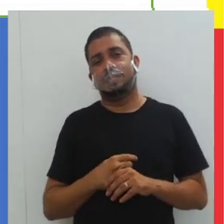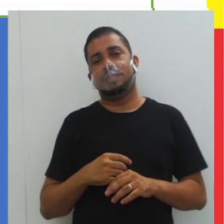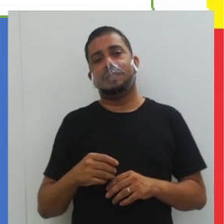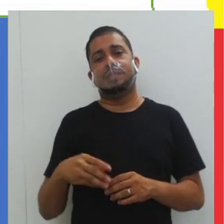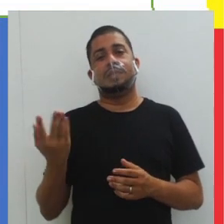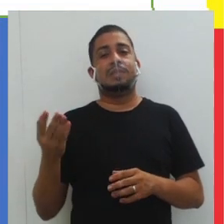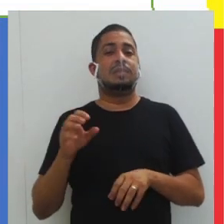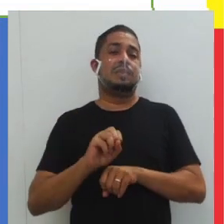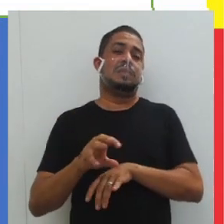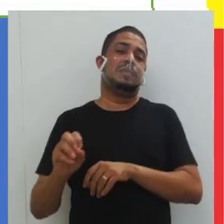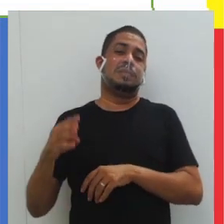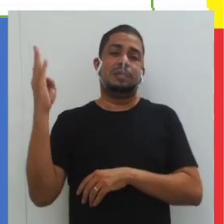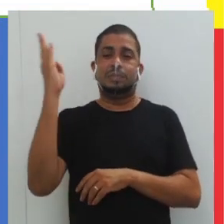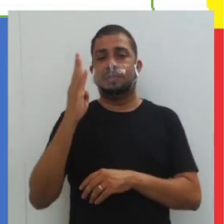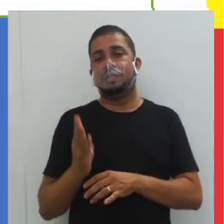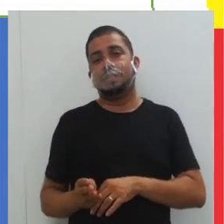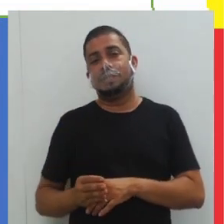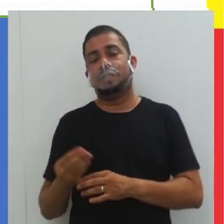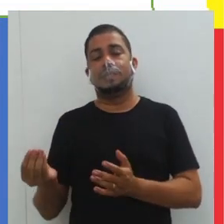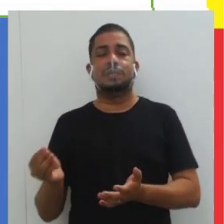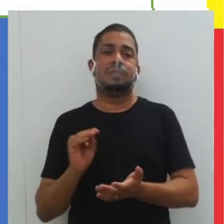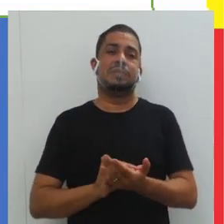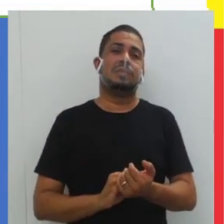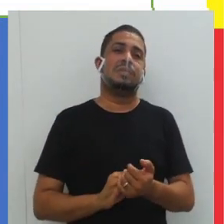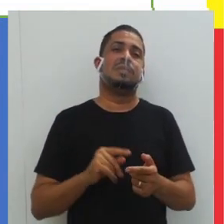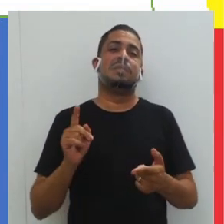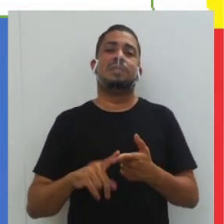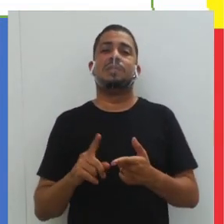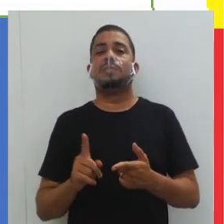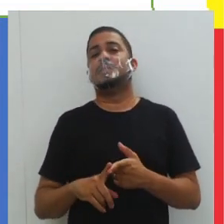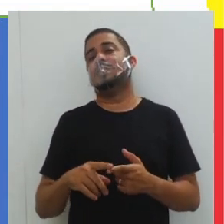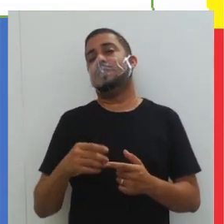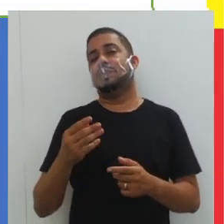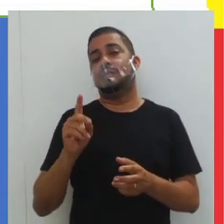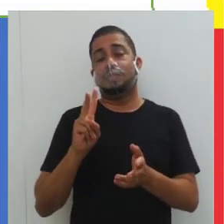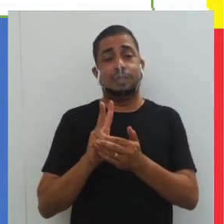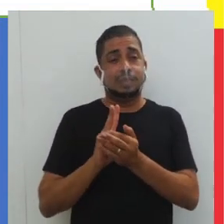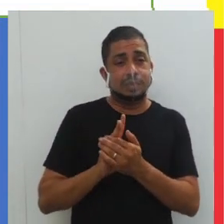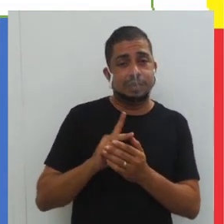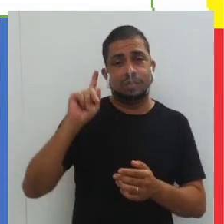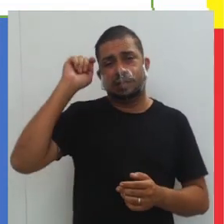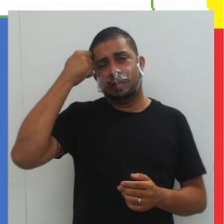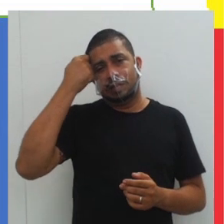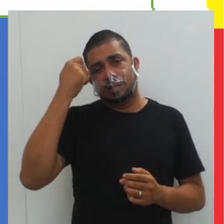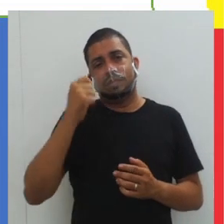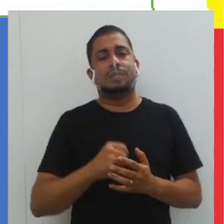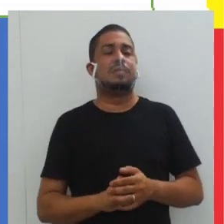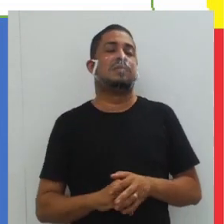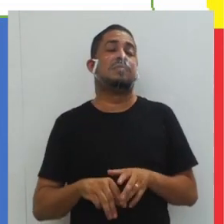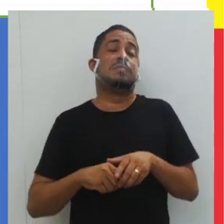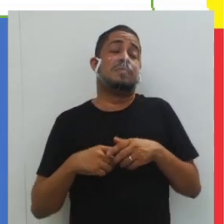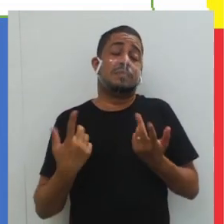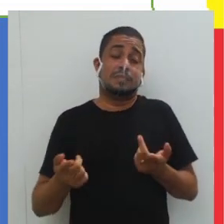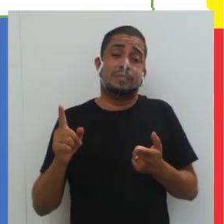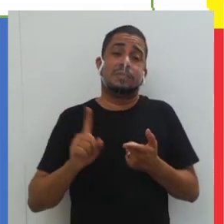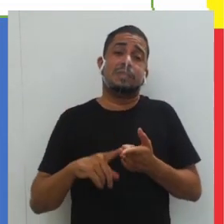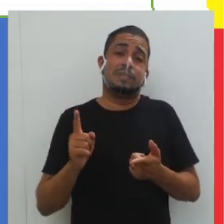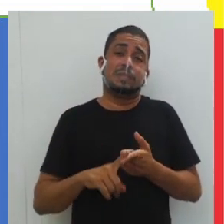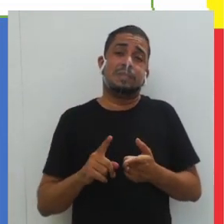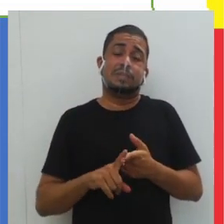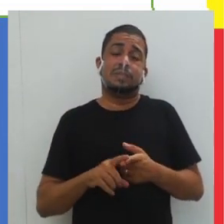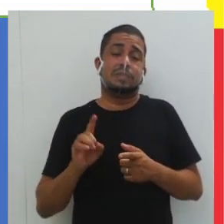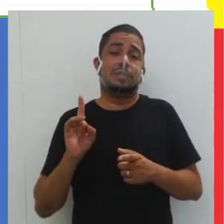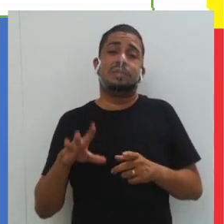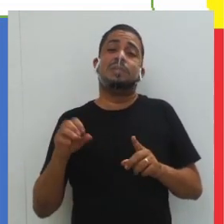própria educação brasileira, certo? Que colocou tanto o índio quanto o negro como questões figurativas. Mas também a